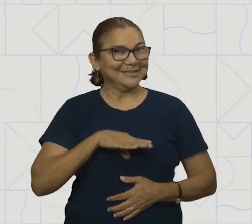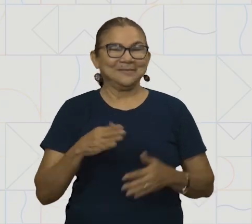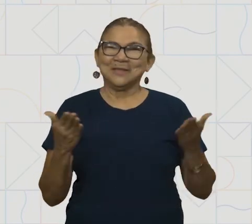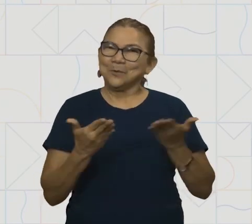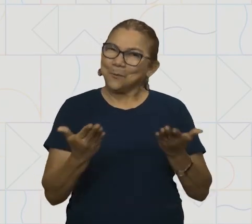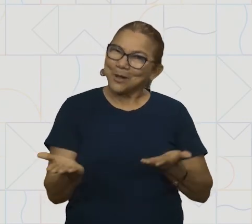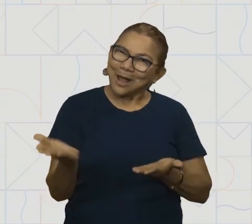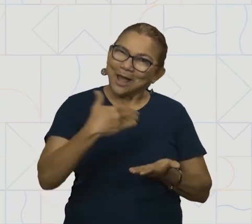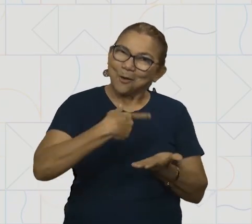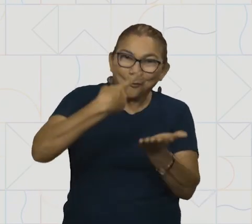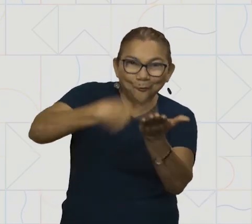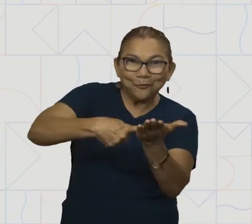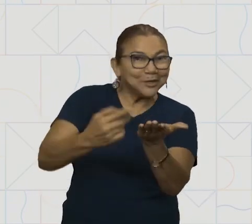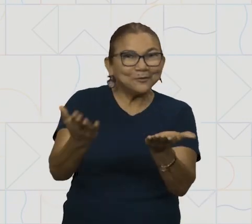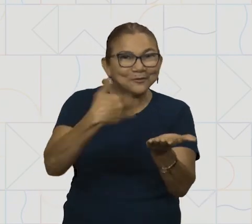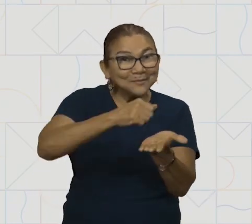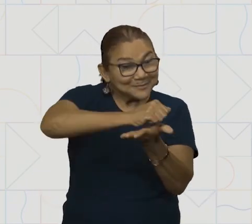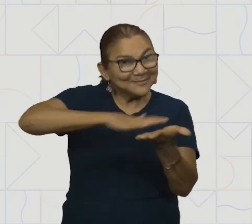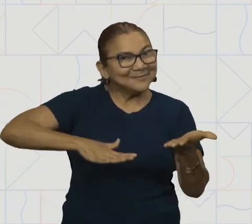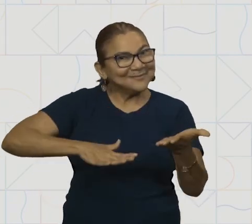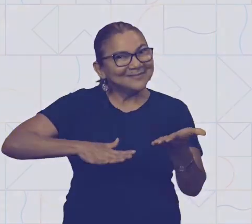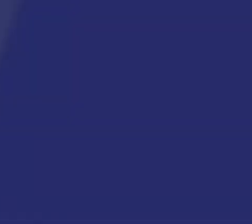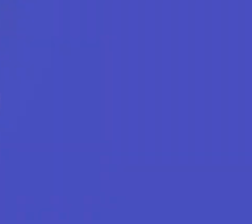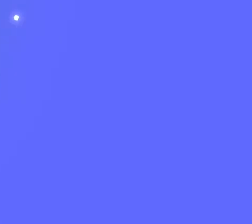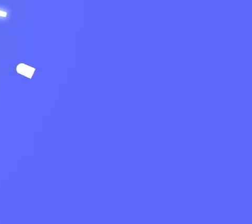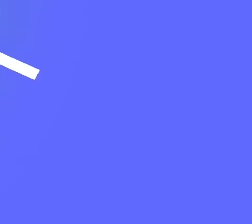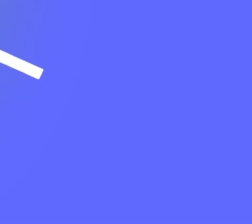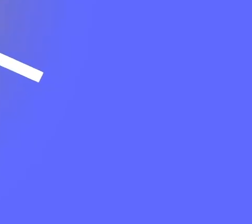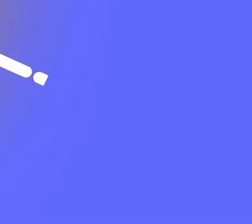vocês para a nossa hora da atividade. Vamos lá?